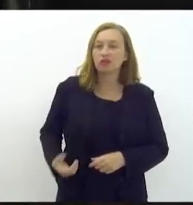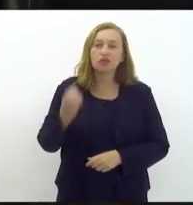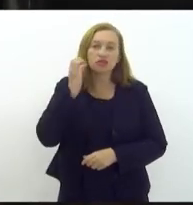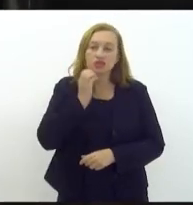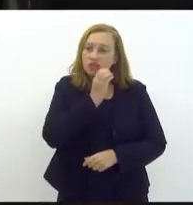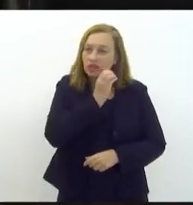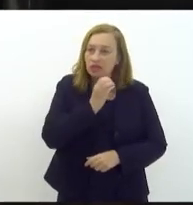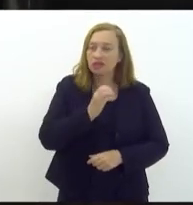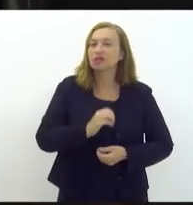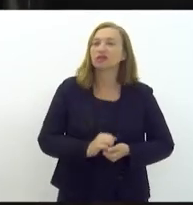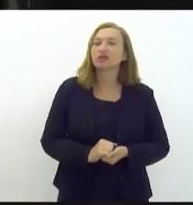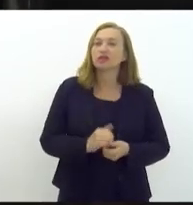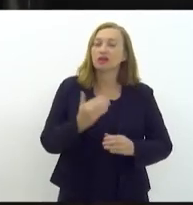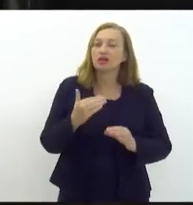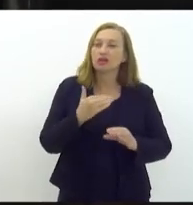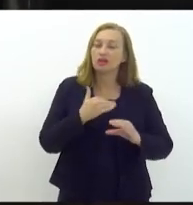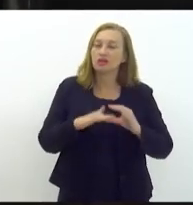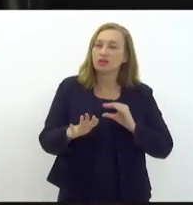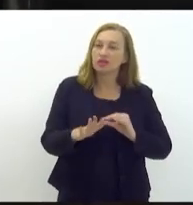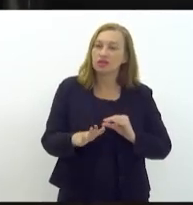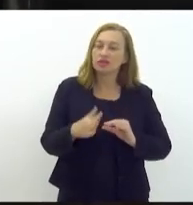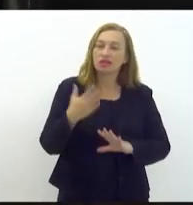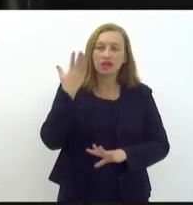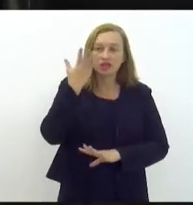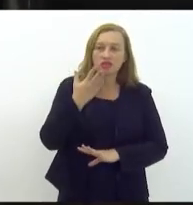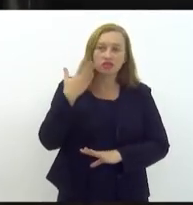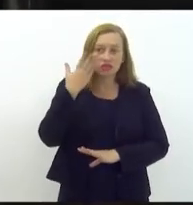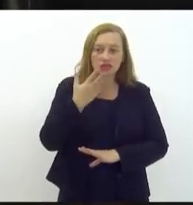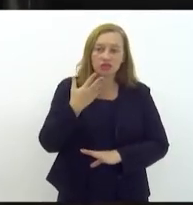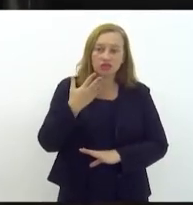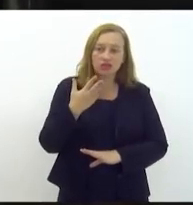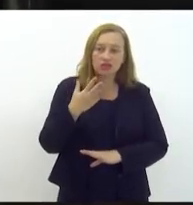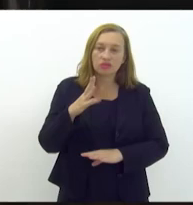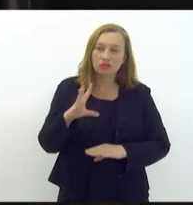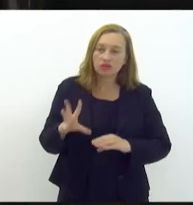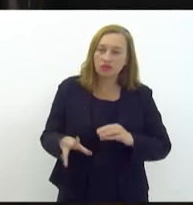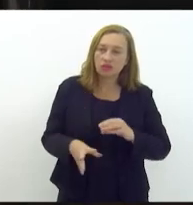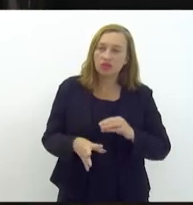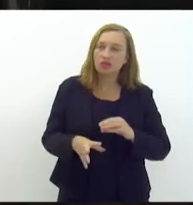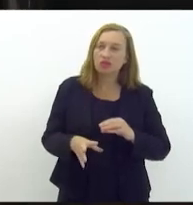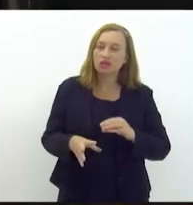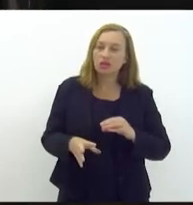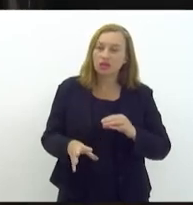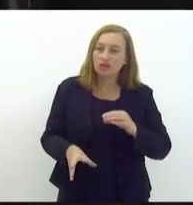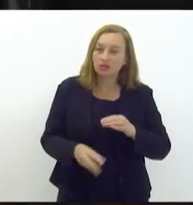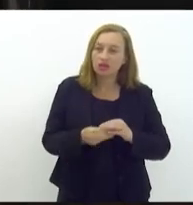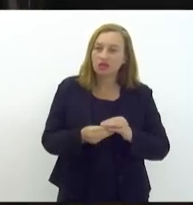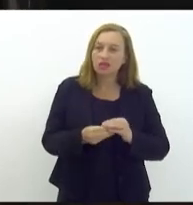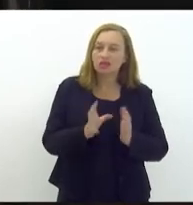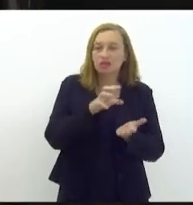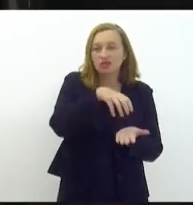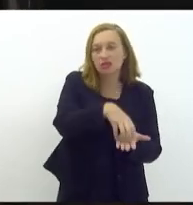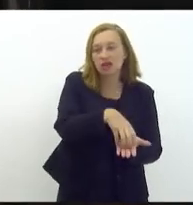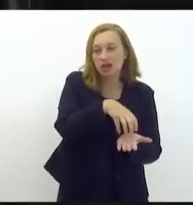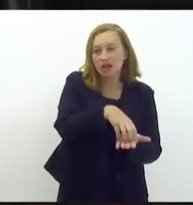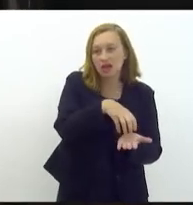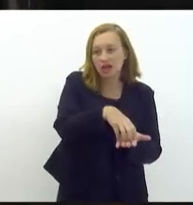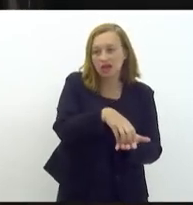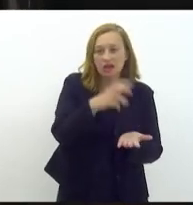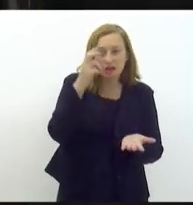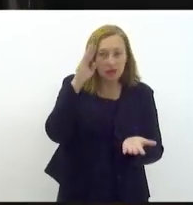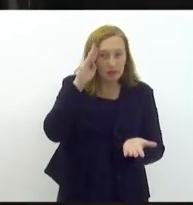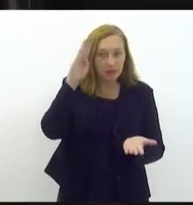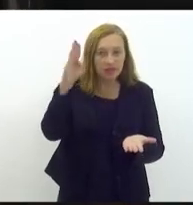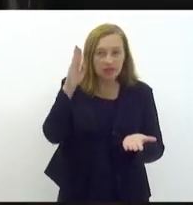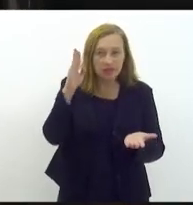e Silva o envio de mensagem dispondo sobre a implantação de unidade especializada em crimes raciais